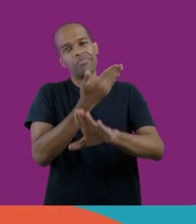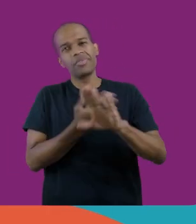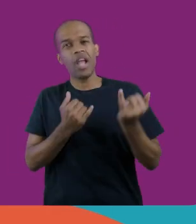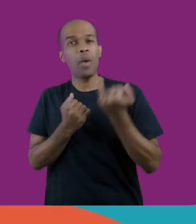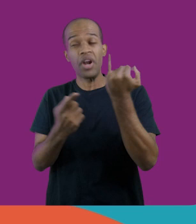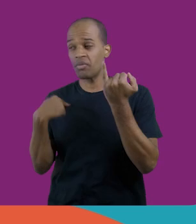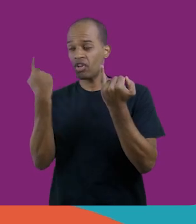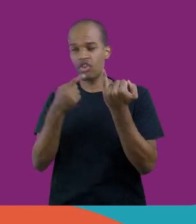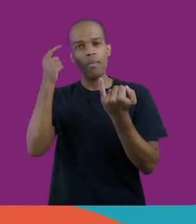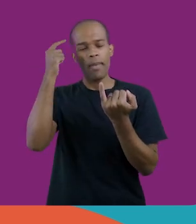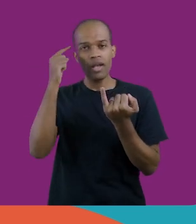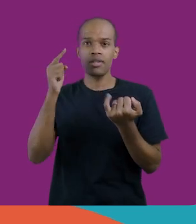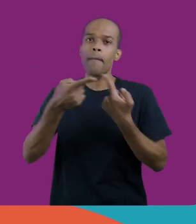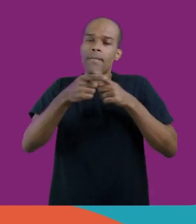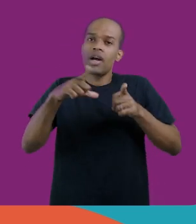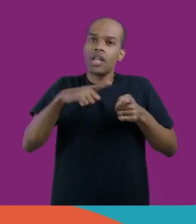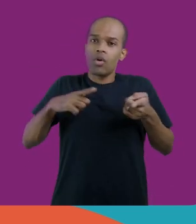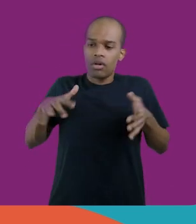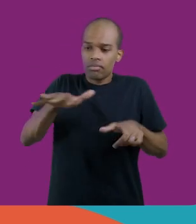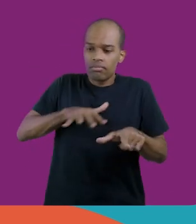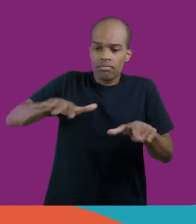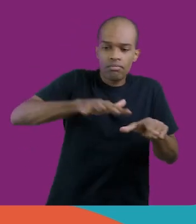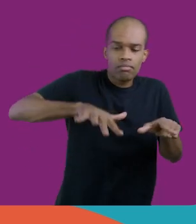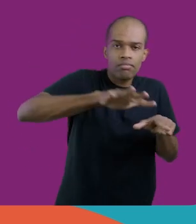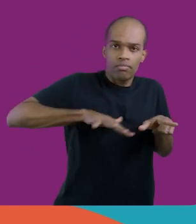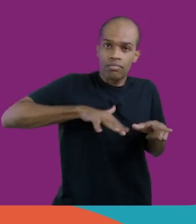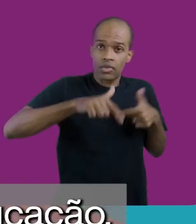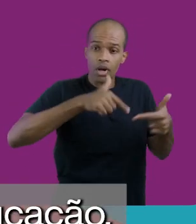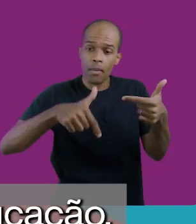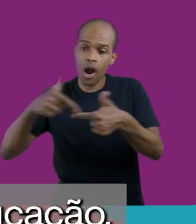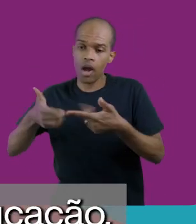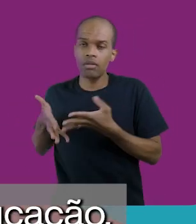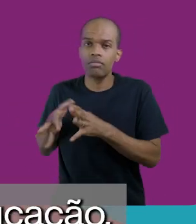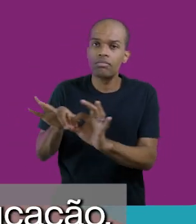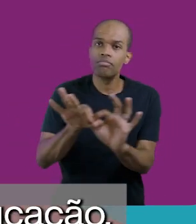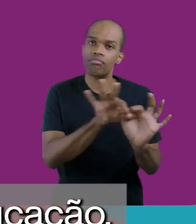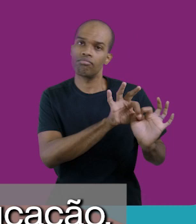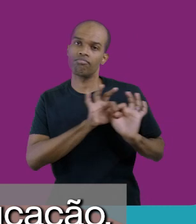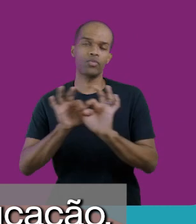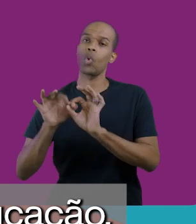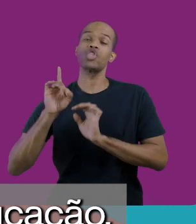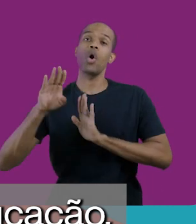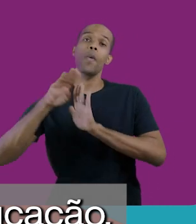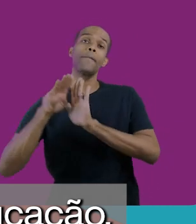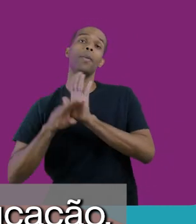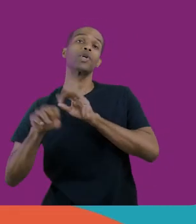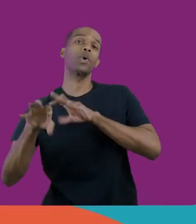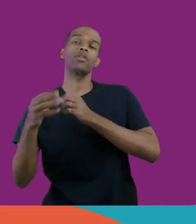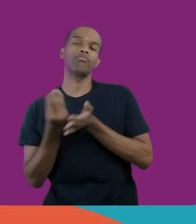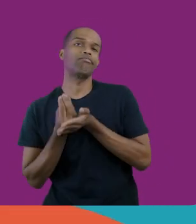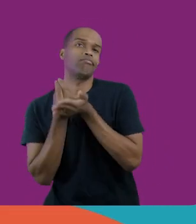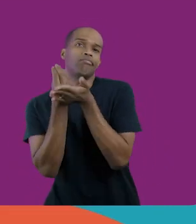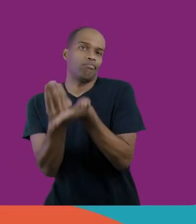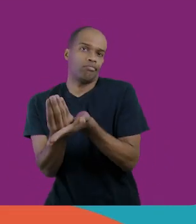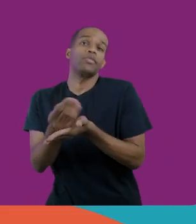muito importante para nós, mas que tem uma intersetorialidade, para que não seja apenas um programa de educação, uma